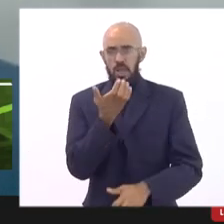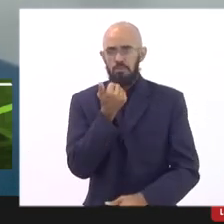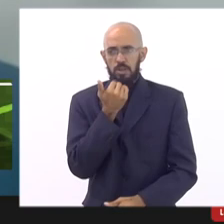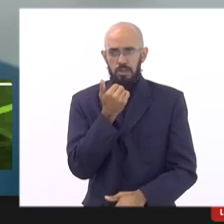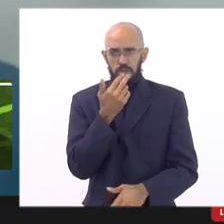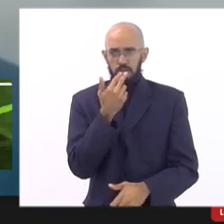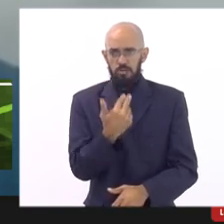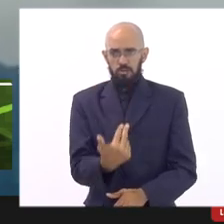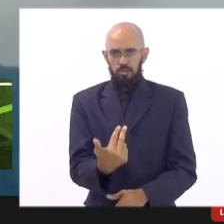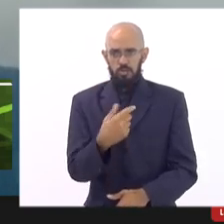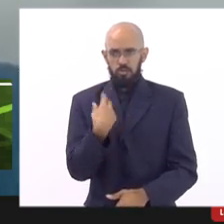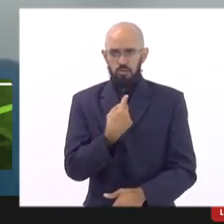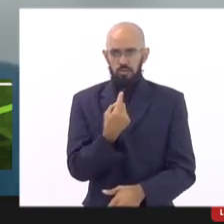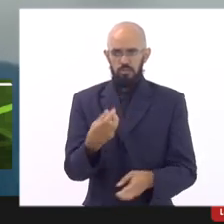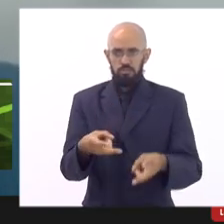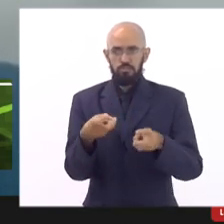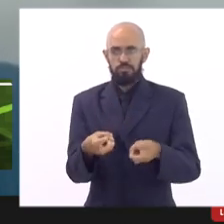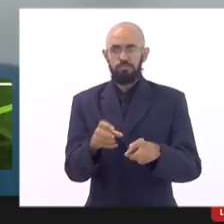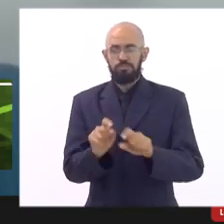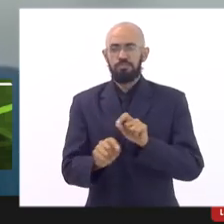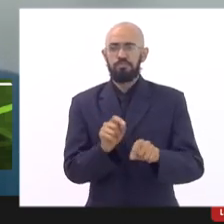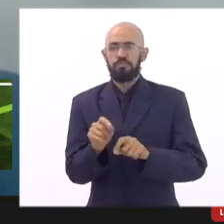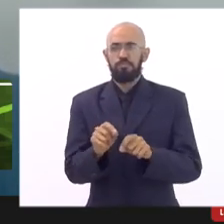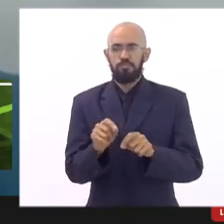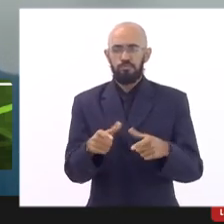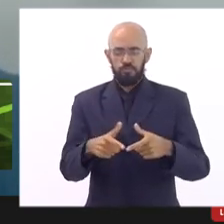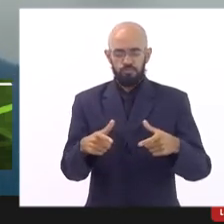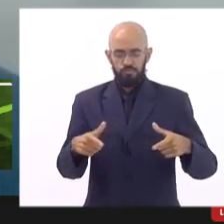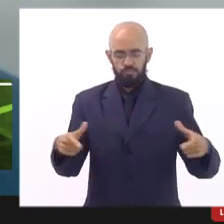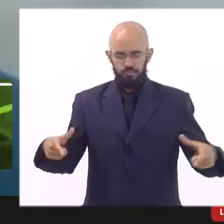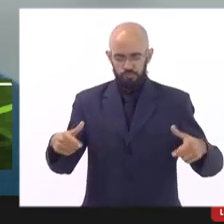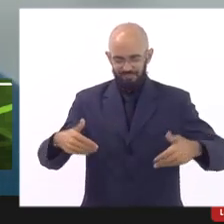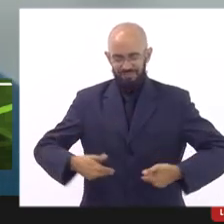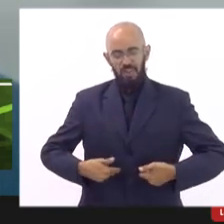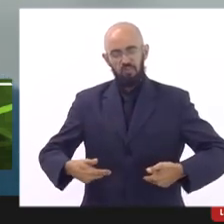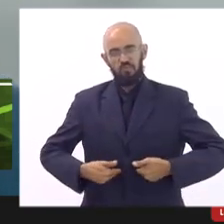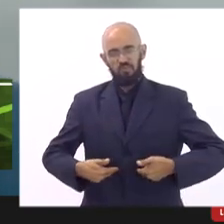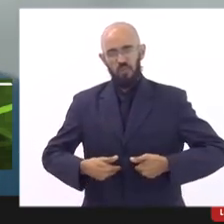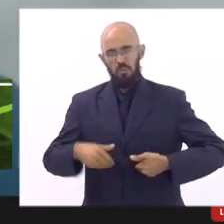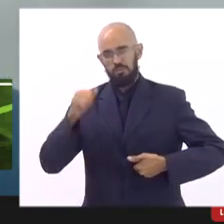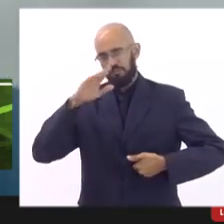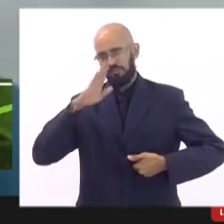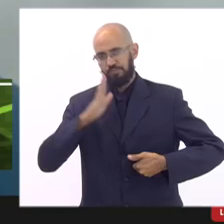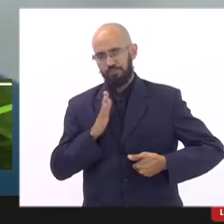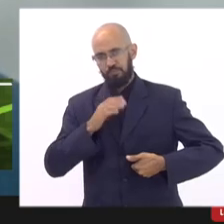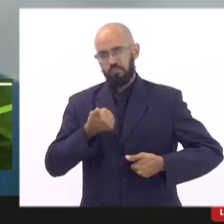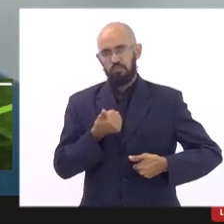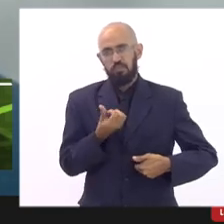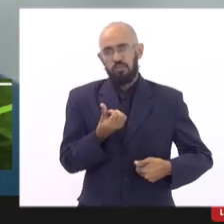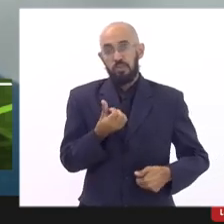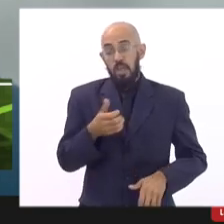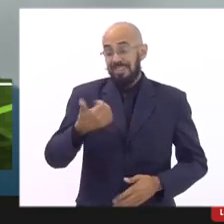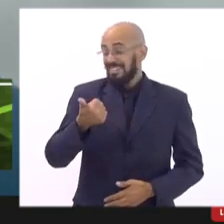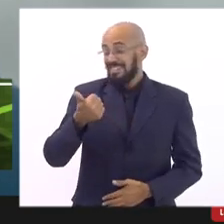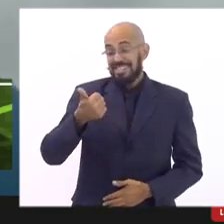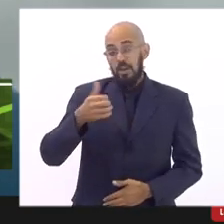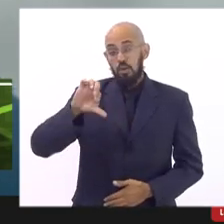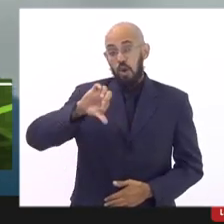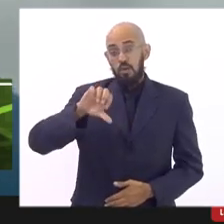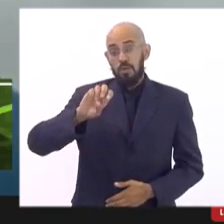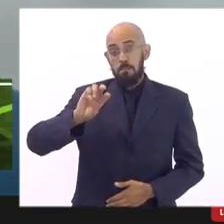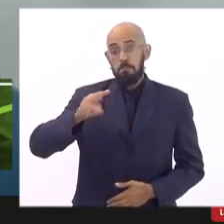a gente tem percebido o aumento da fome no Brasil no estado 19 milhões de pessoas aproximadamente